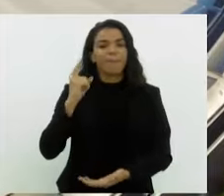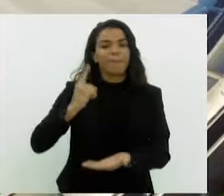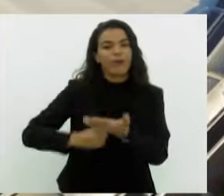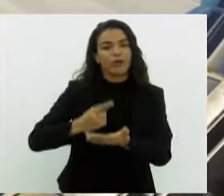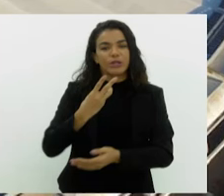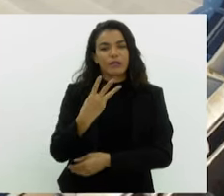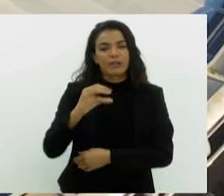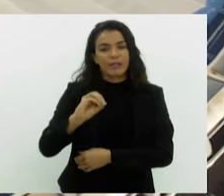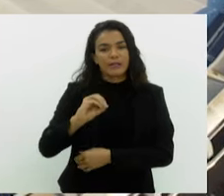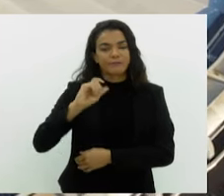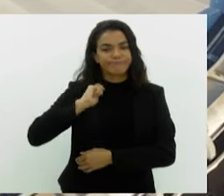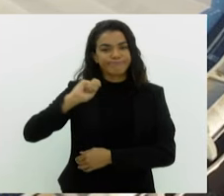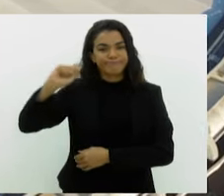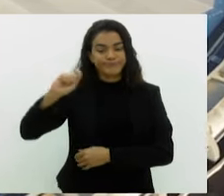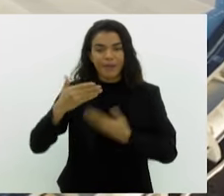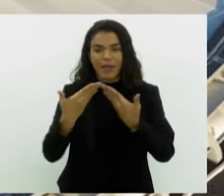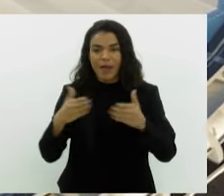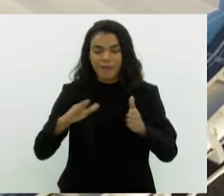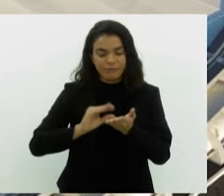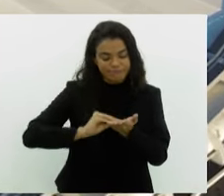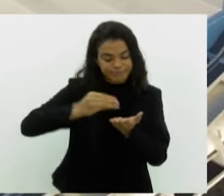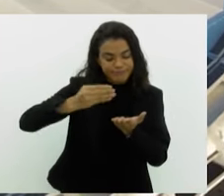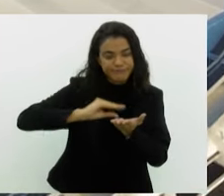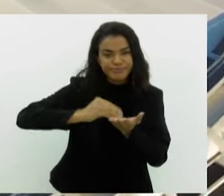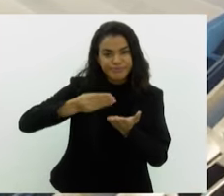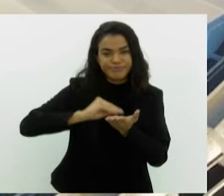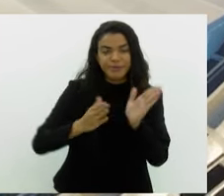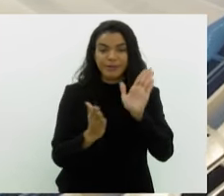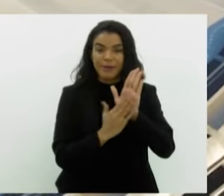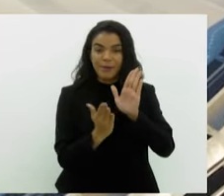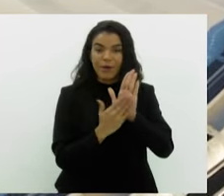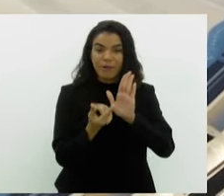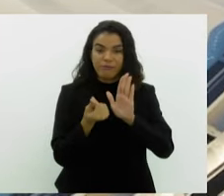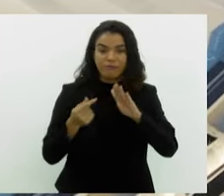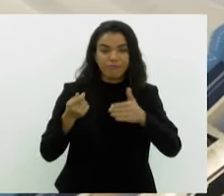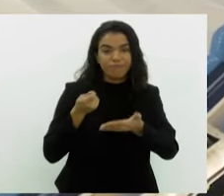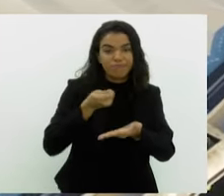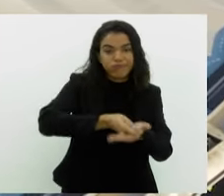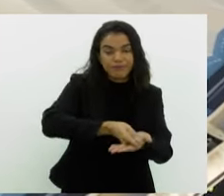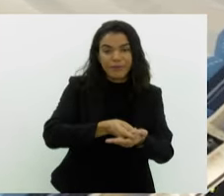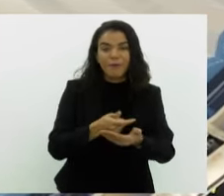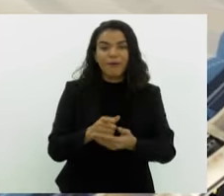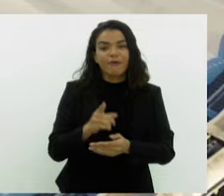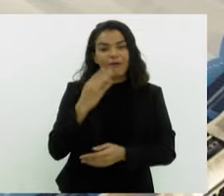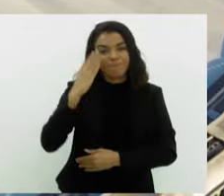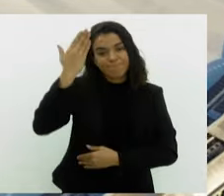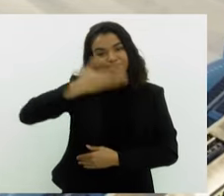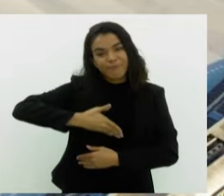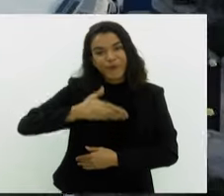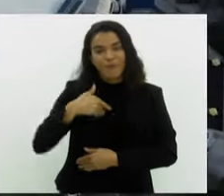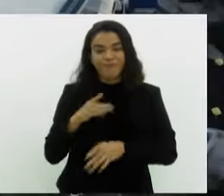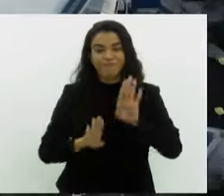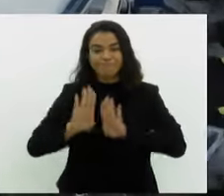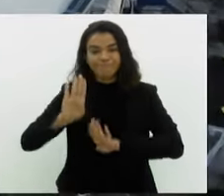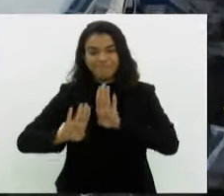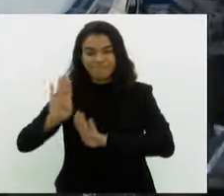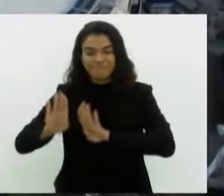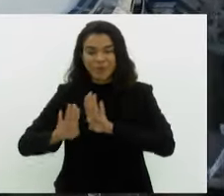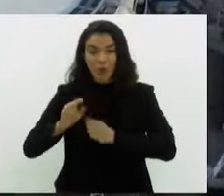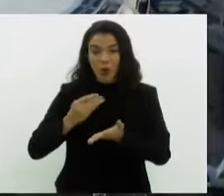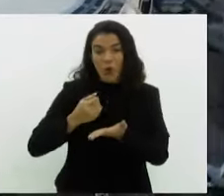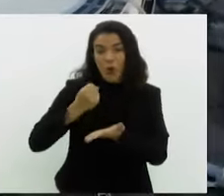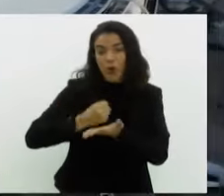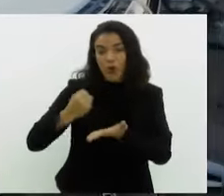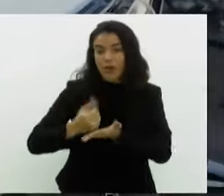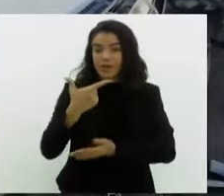de abril, quando haverá abertura dos envelopes da proposta financeira, fase que vai definir o vencedor da licitação. O contrato será